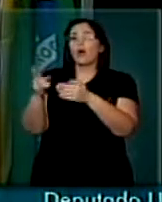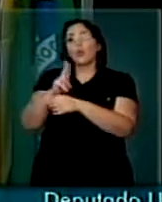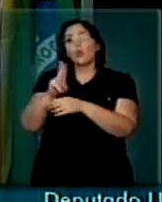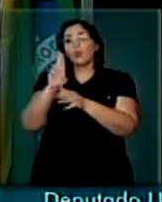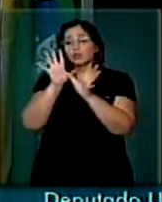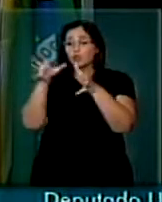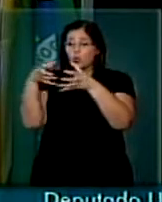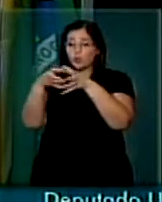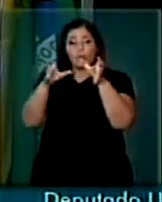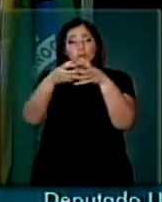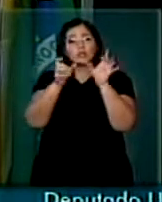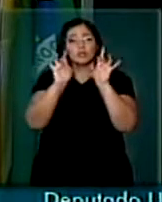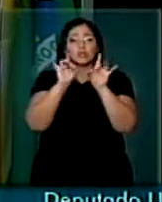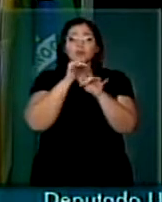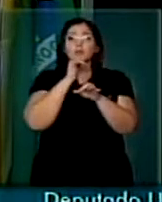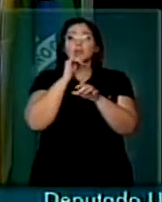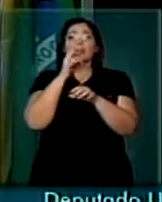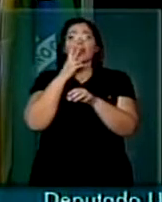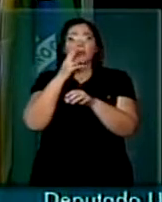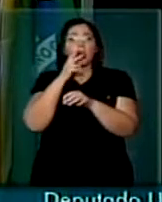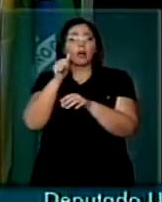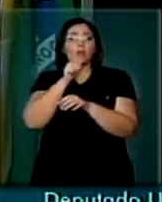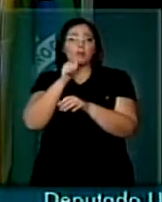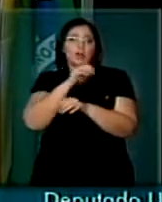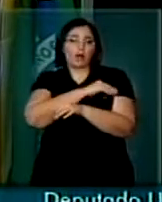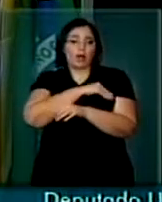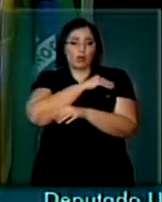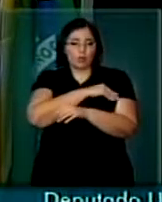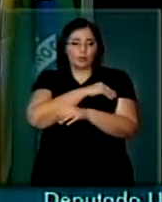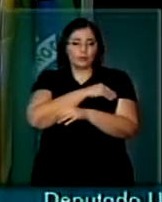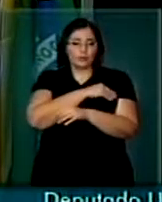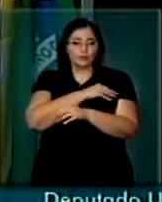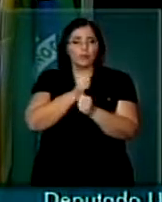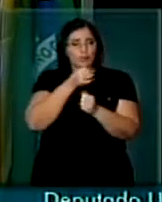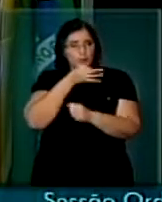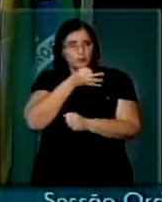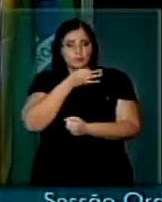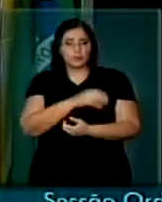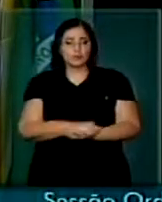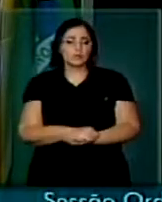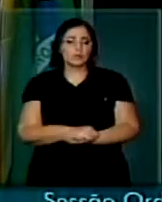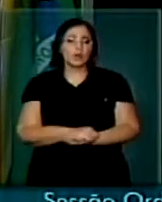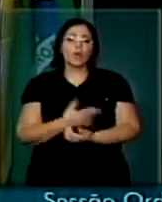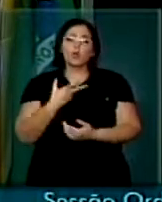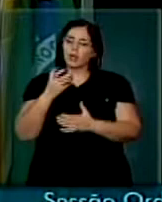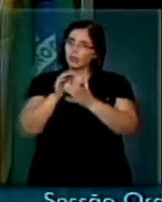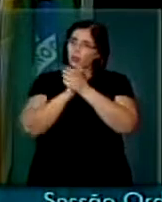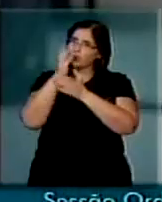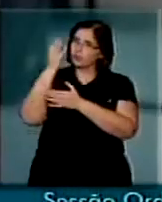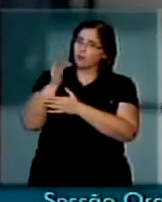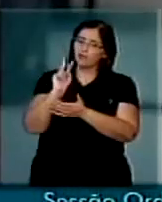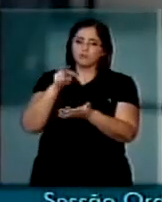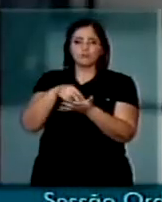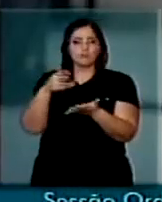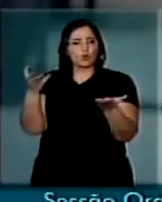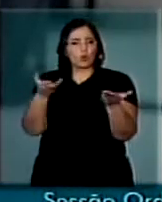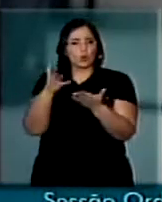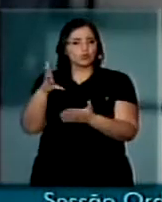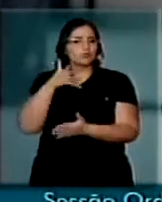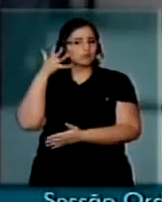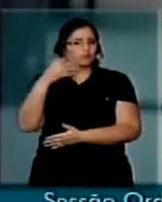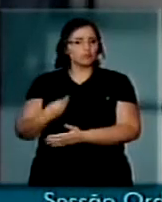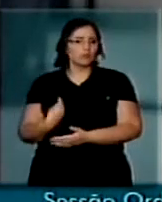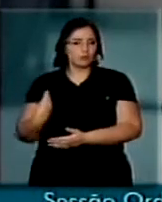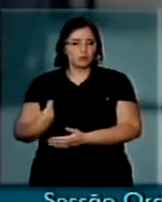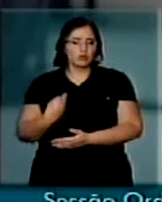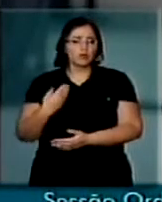específicos como o tabaco e bebidas. Vossa Excelência, permite, novo deputado Buzardo, cumprimentá-lo pela presença de Vossa Excelência na tribuna nesse grande